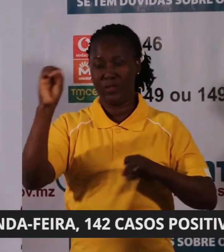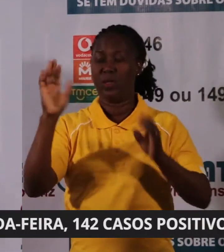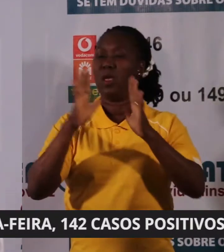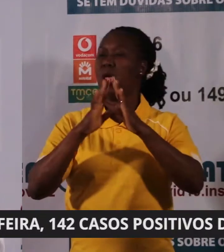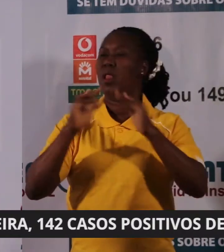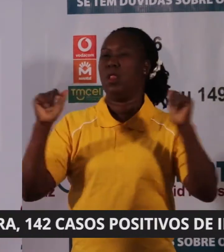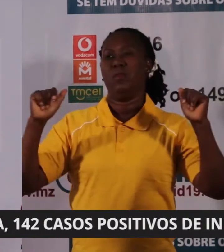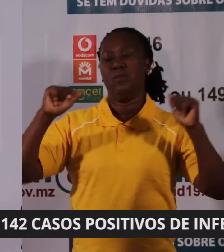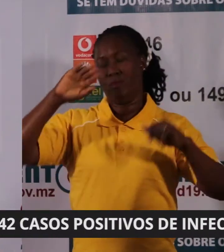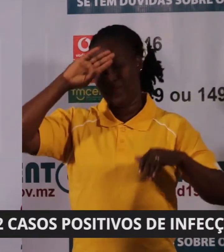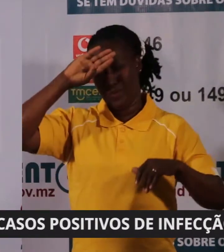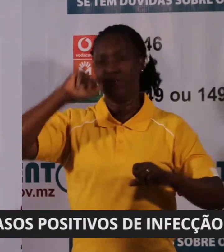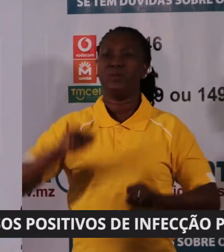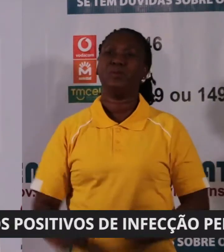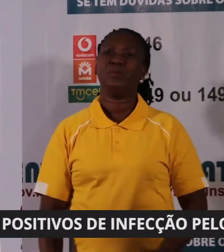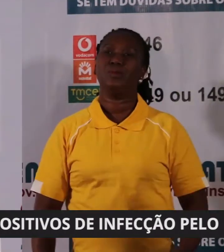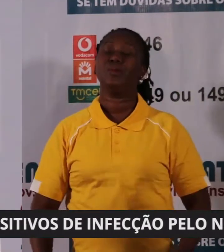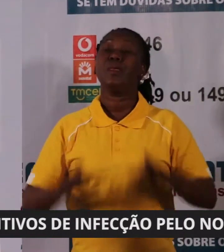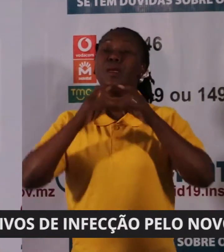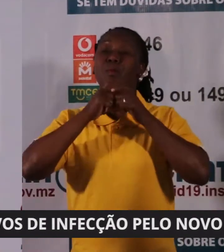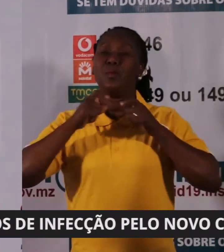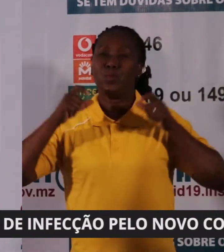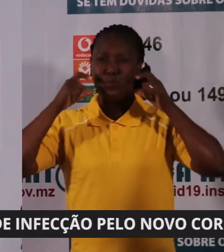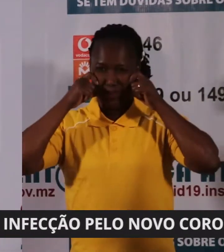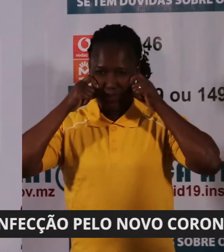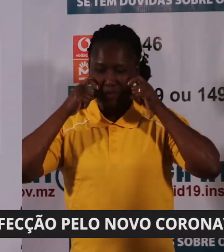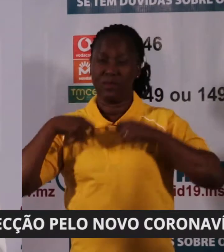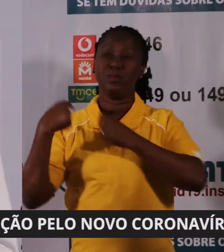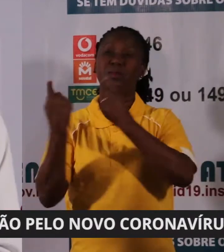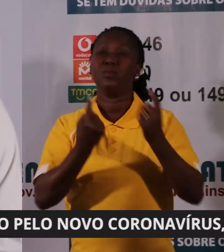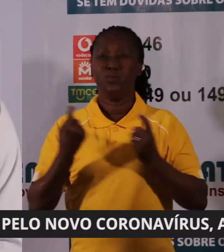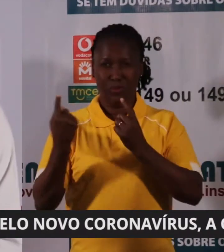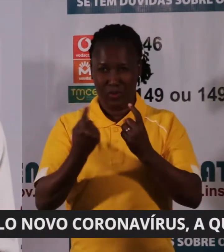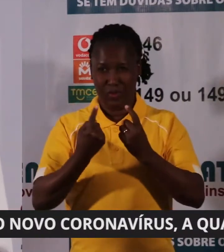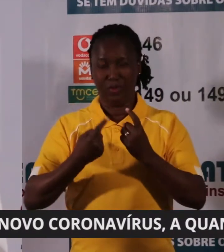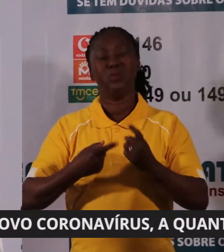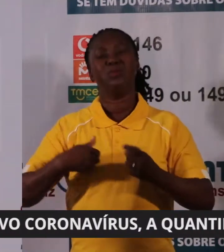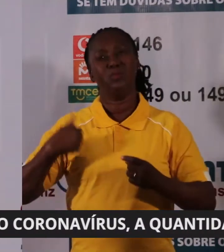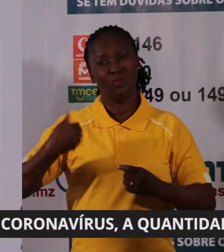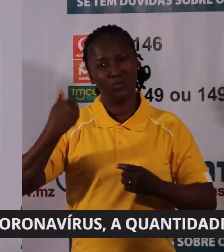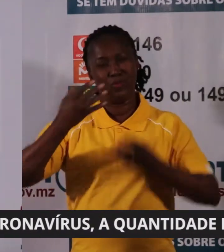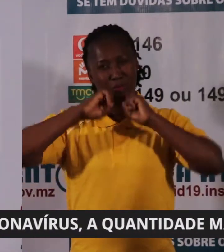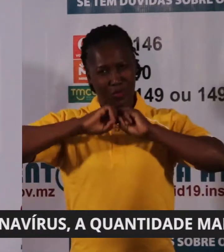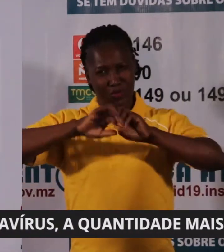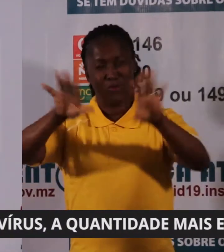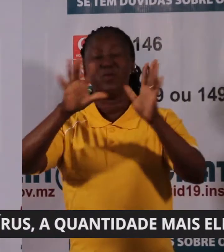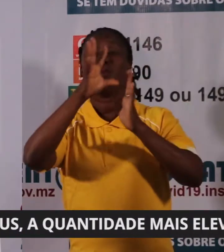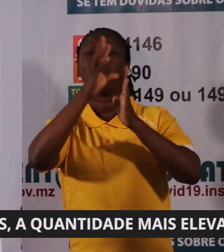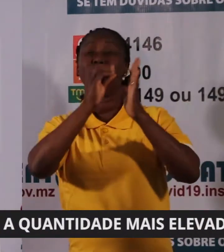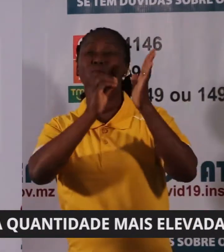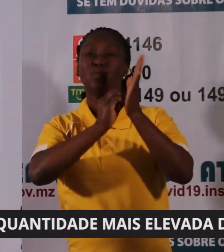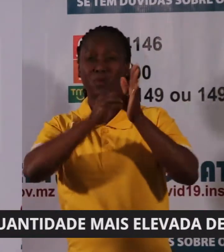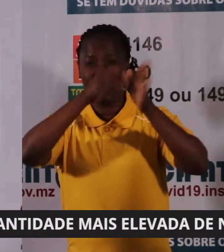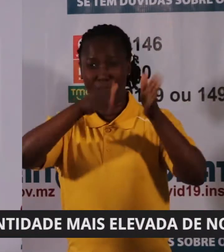infecção. No nosso país, temos estado a reportar o número cumulativo de